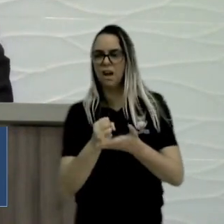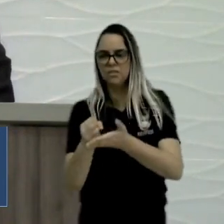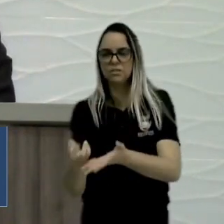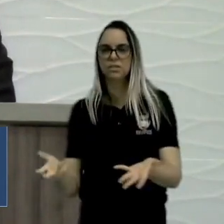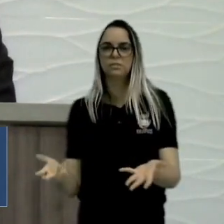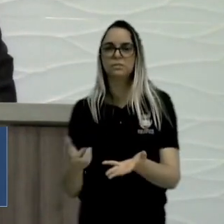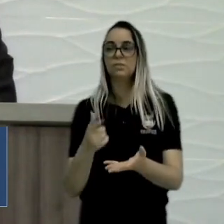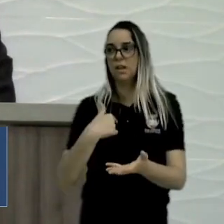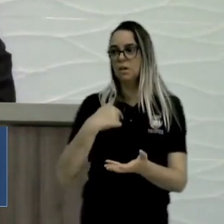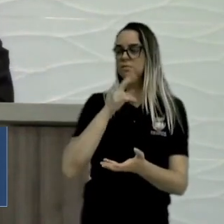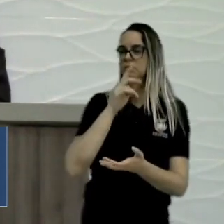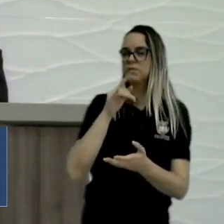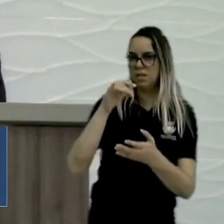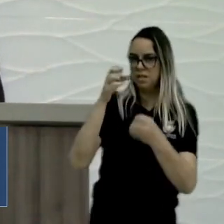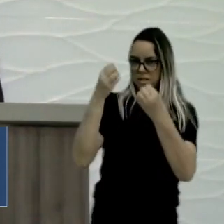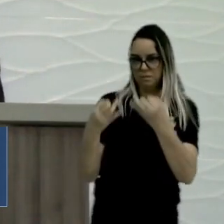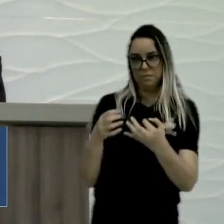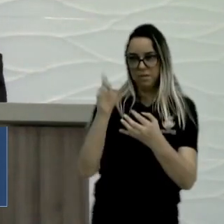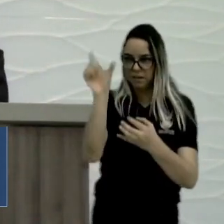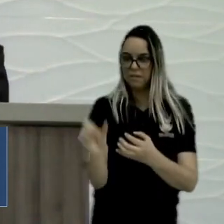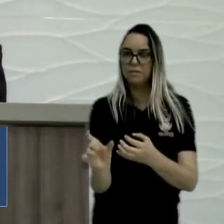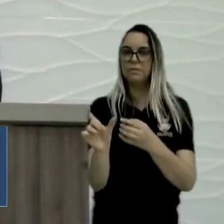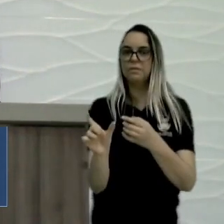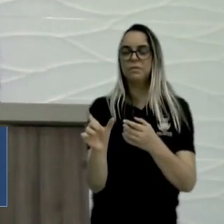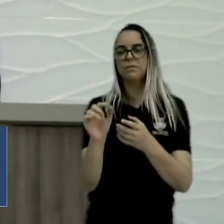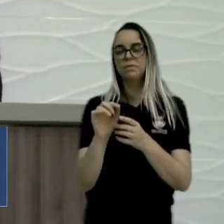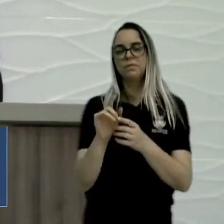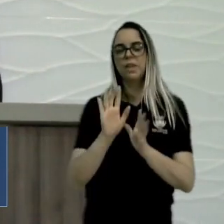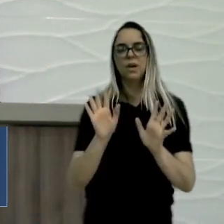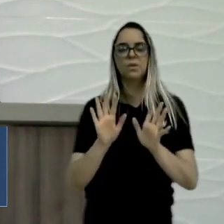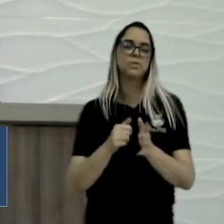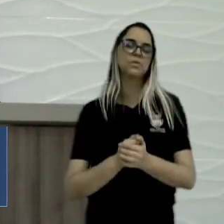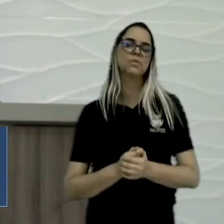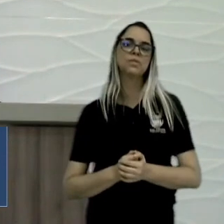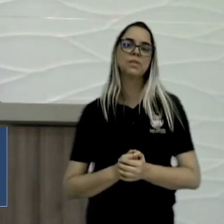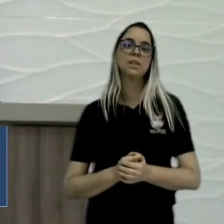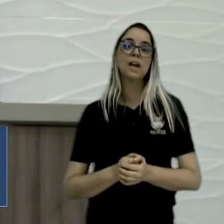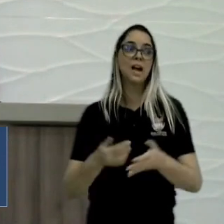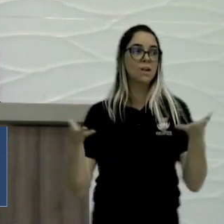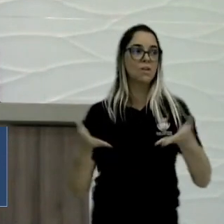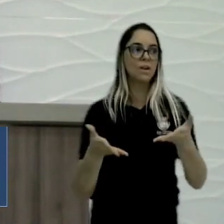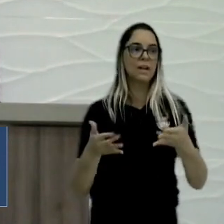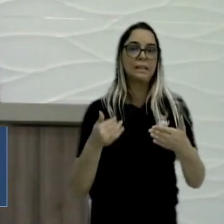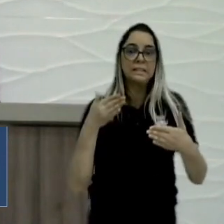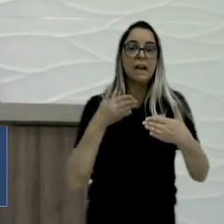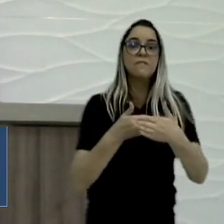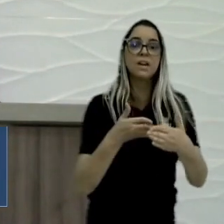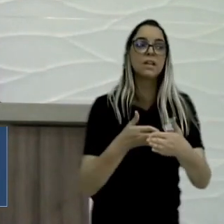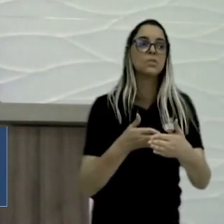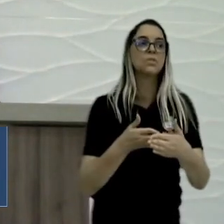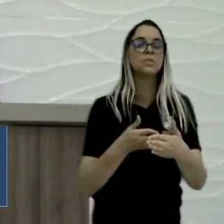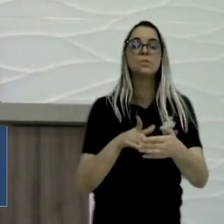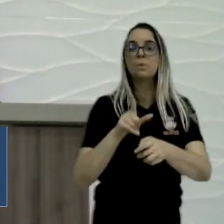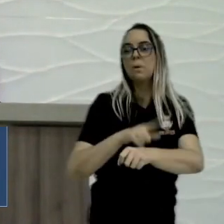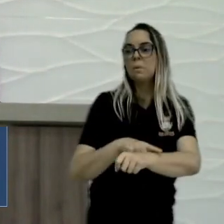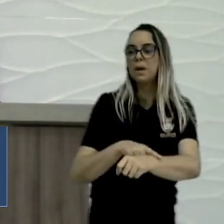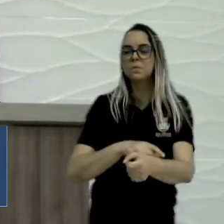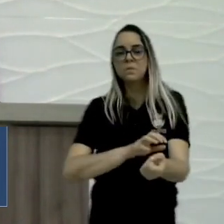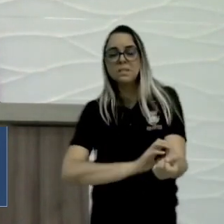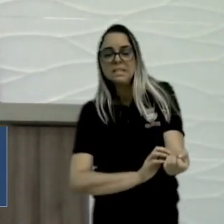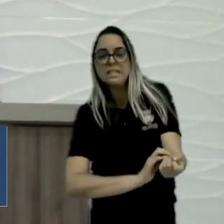vereador, estou dizendo das condições que os prefeitos lhe dão. Falando aqui, me desafiando no momento de estresse,